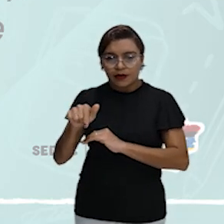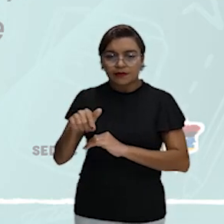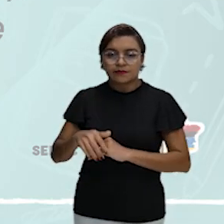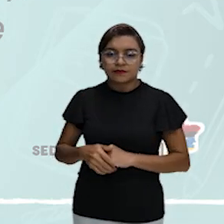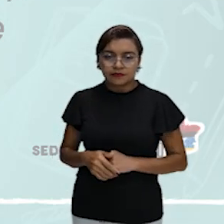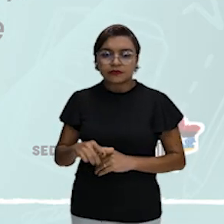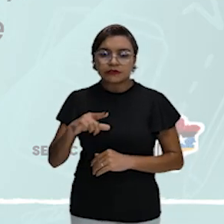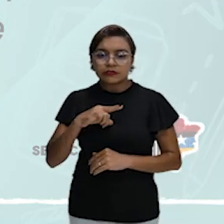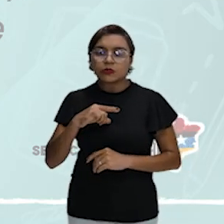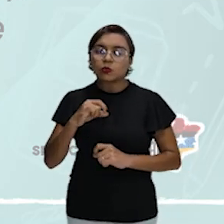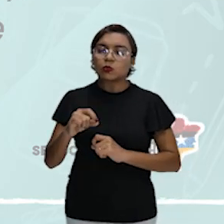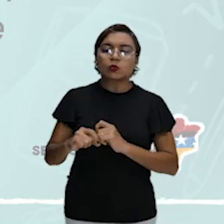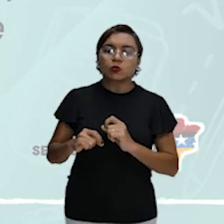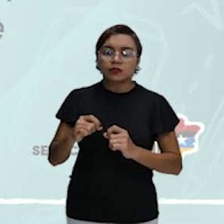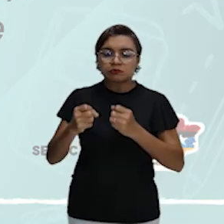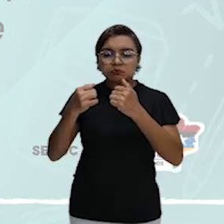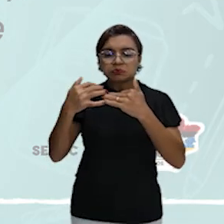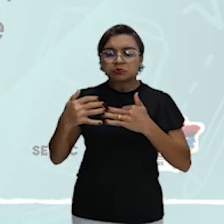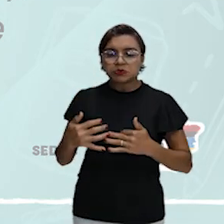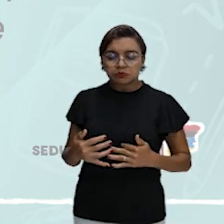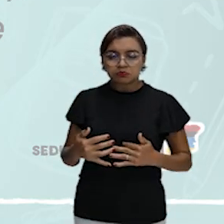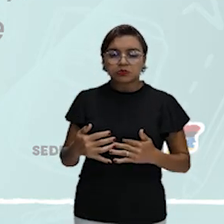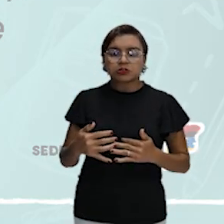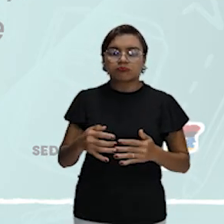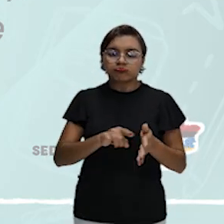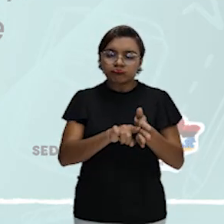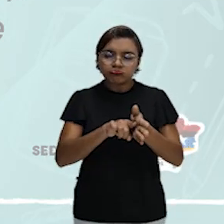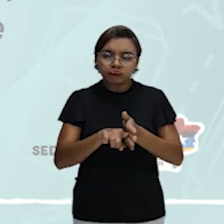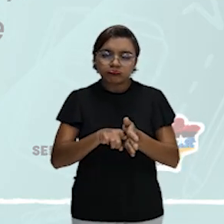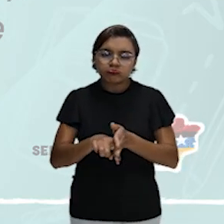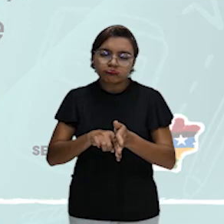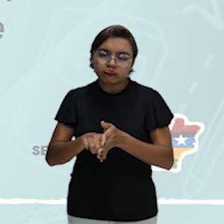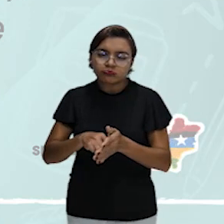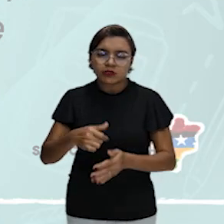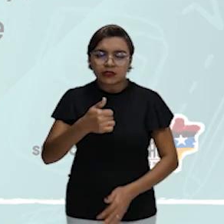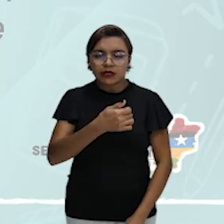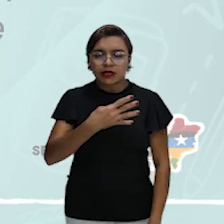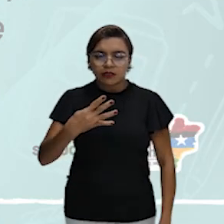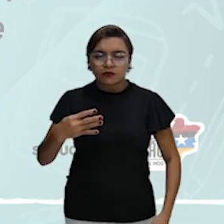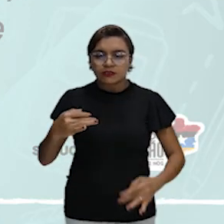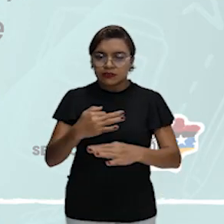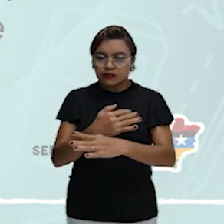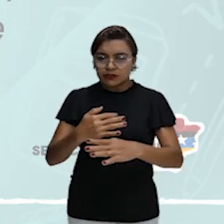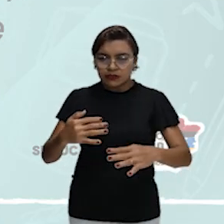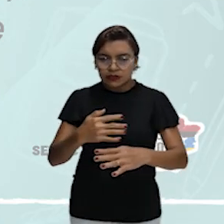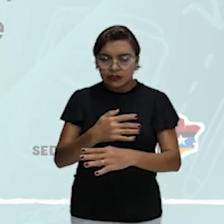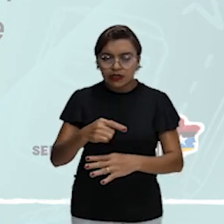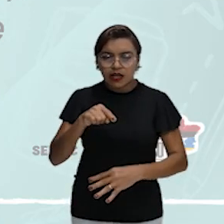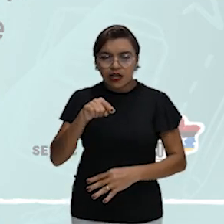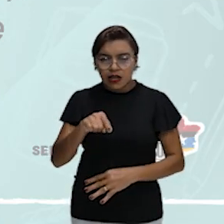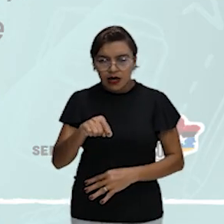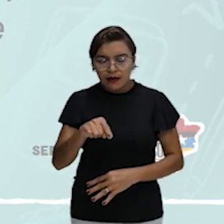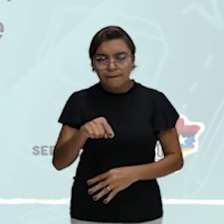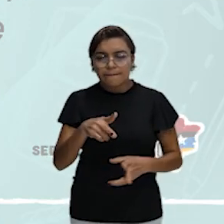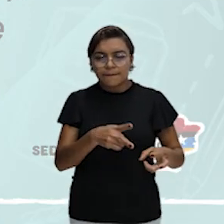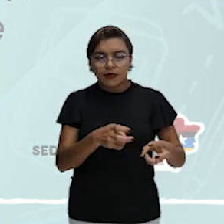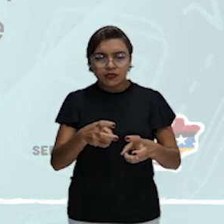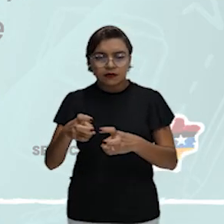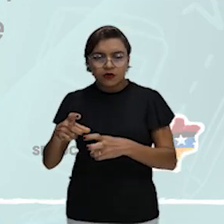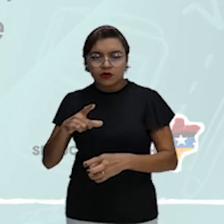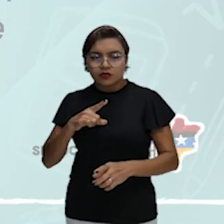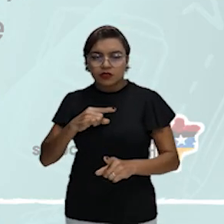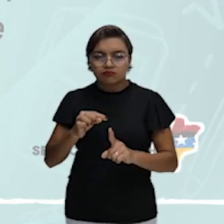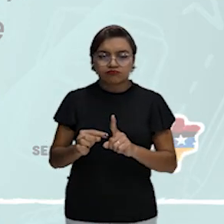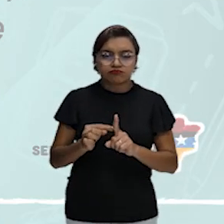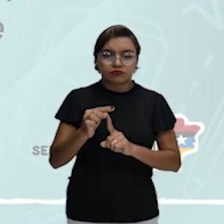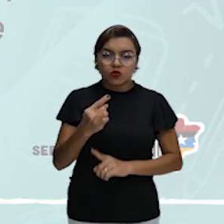Prudente, oeste do estado, um levantamento feito em 14 cidades verificou que houve aumento de um grau na temperatura